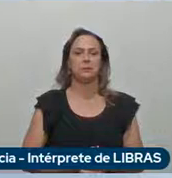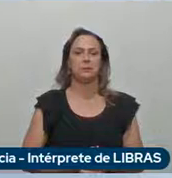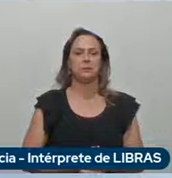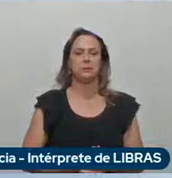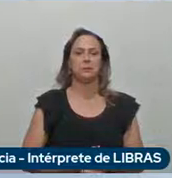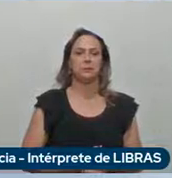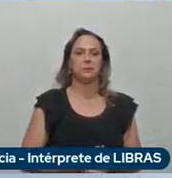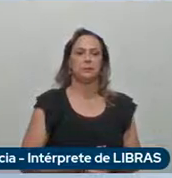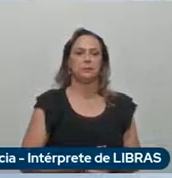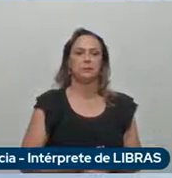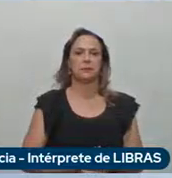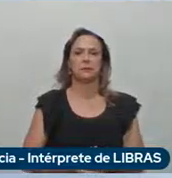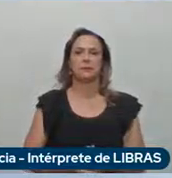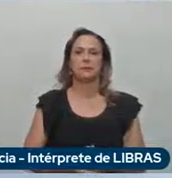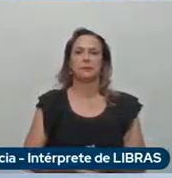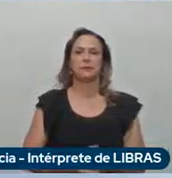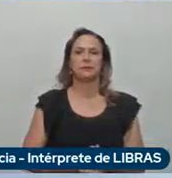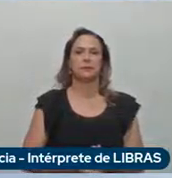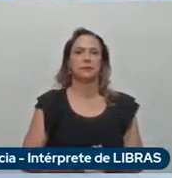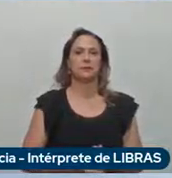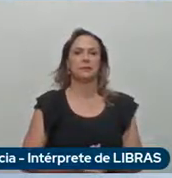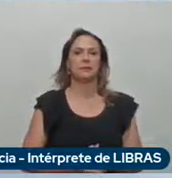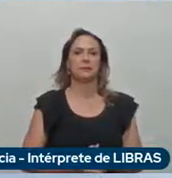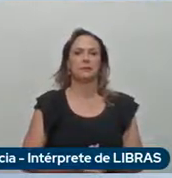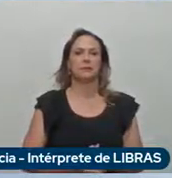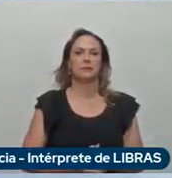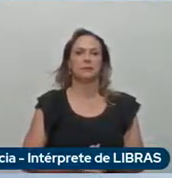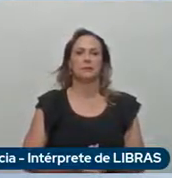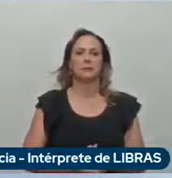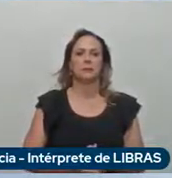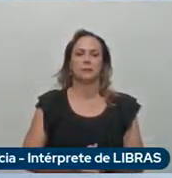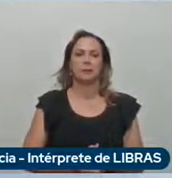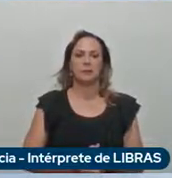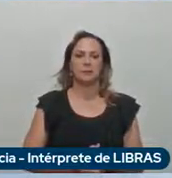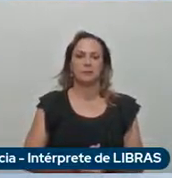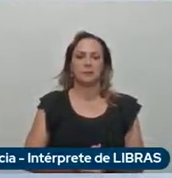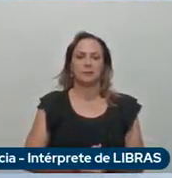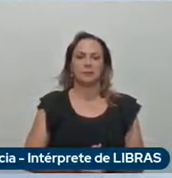vida, que fizeram guiadas por uma visão clara.